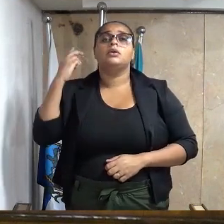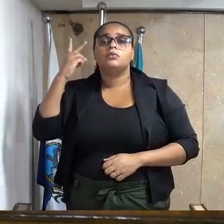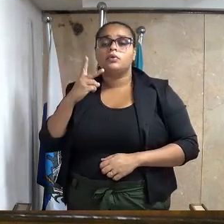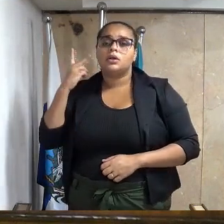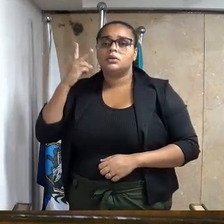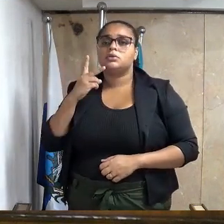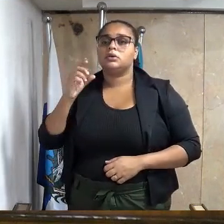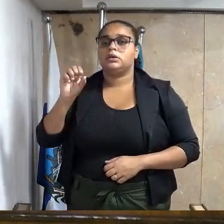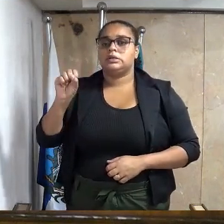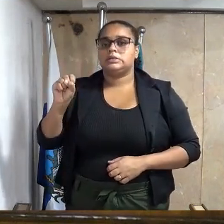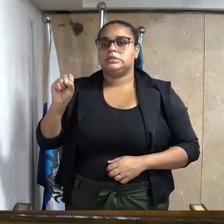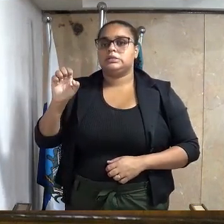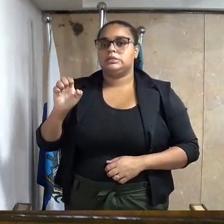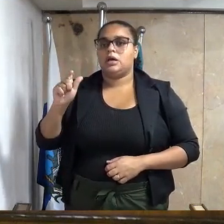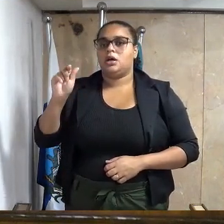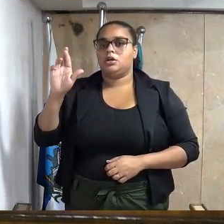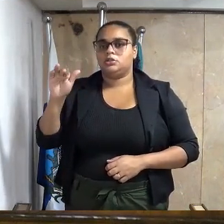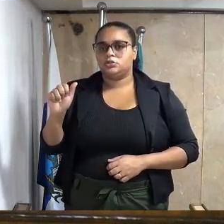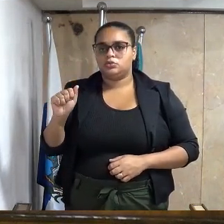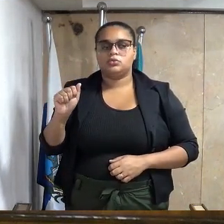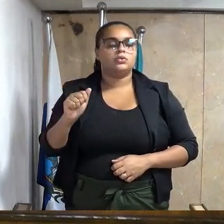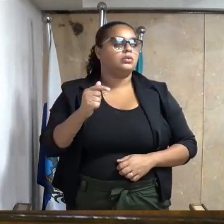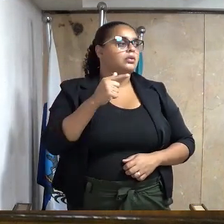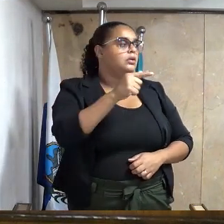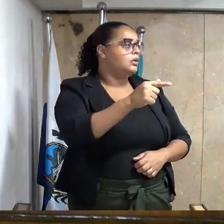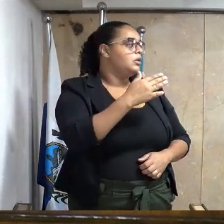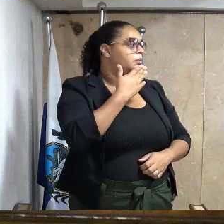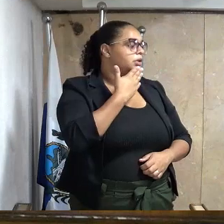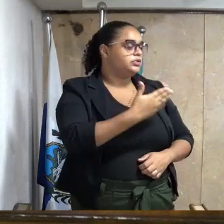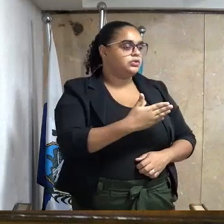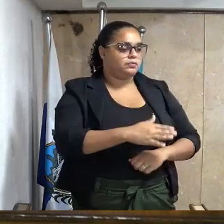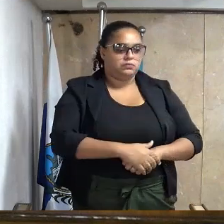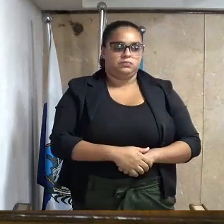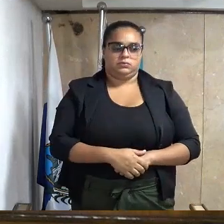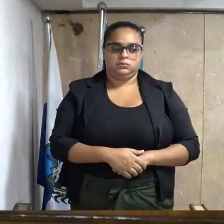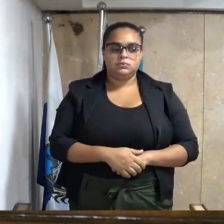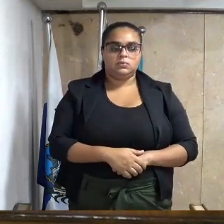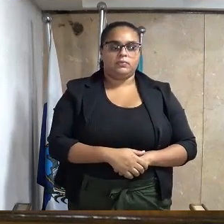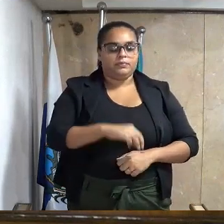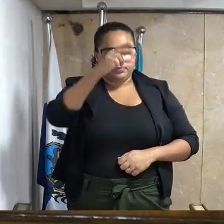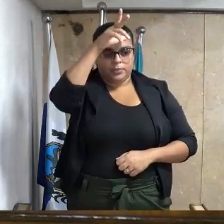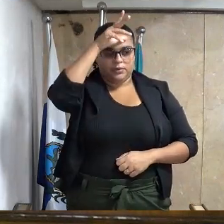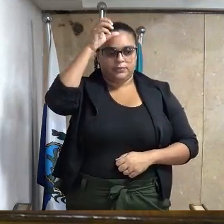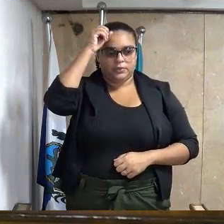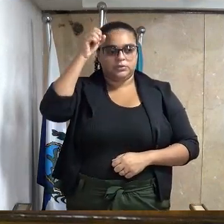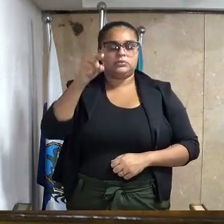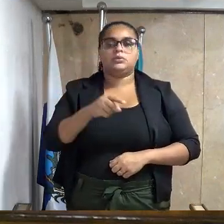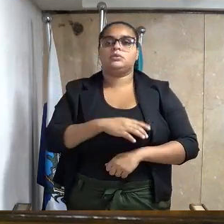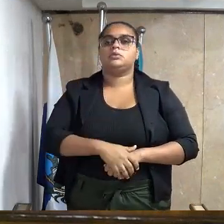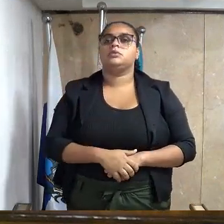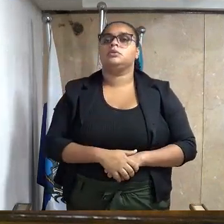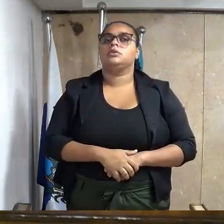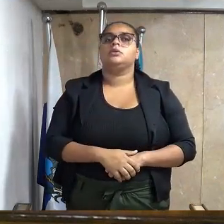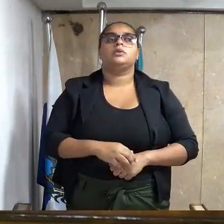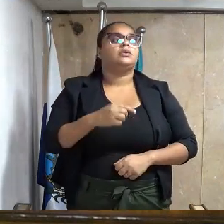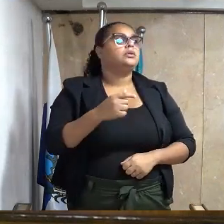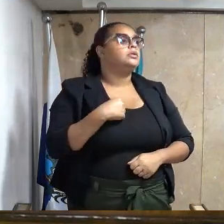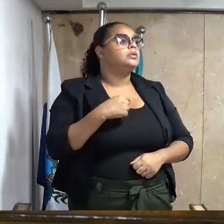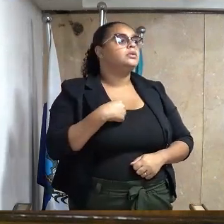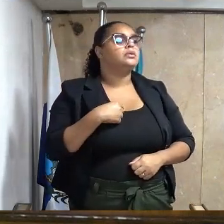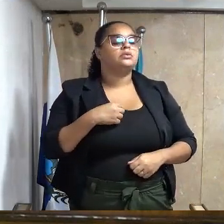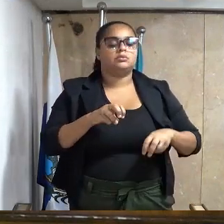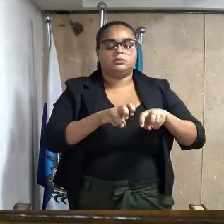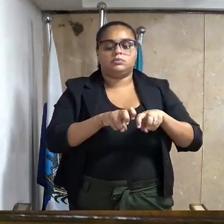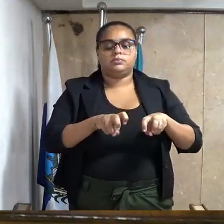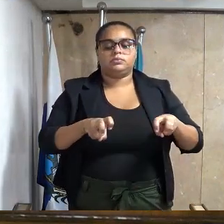vereador Sérgio Alberto Corrêa da Rocha, solicitando ao excelentíssimo senhor prefeito, instalação de meio-fio e